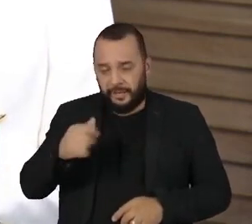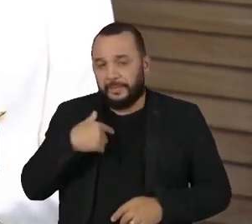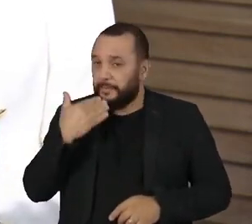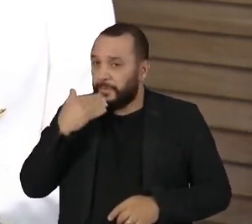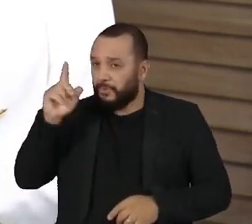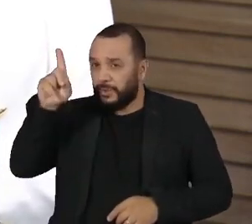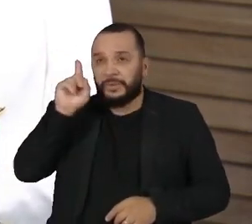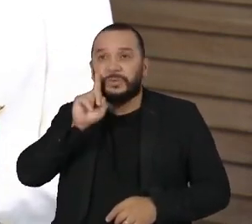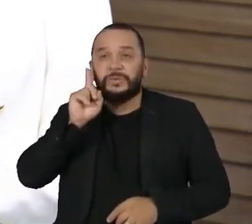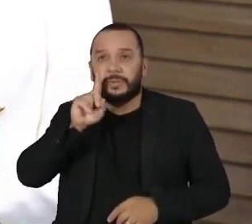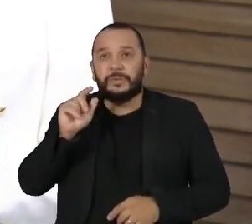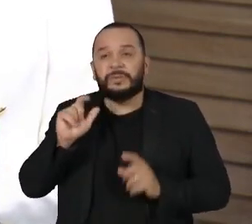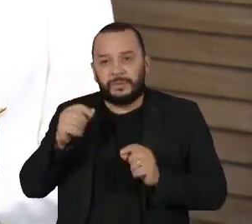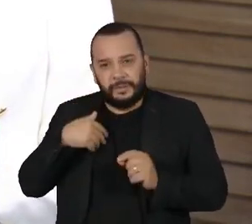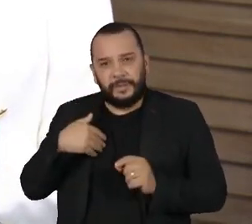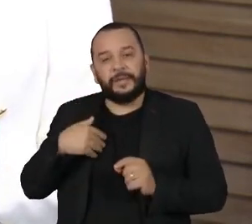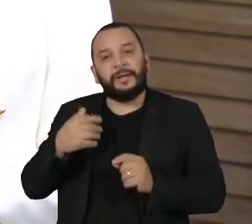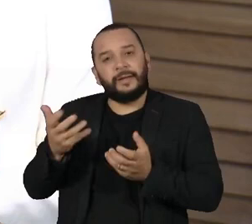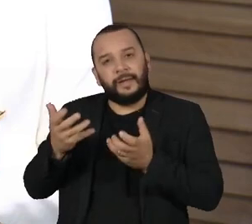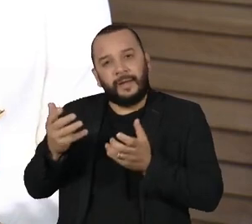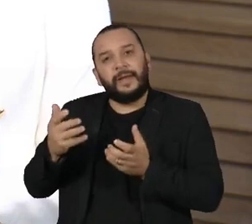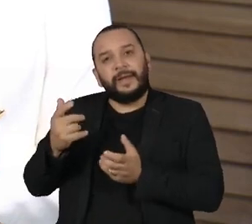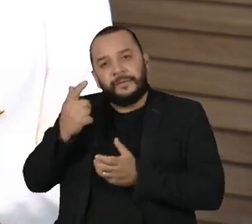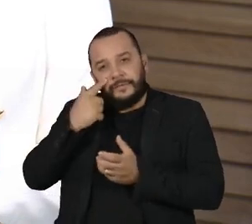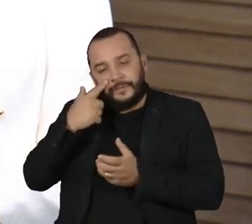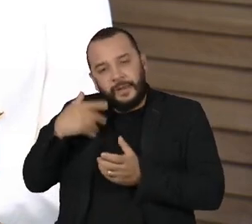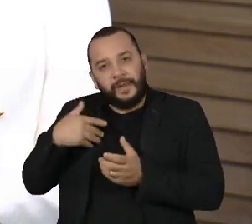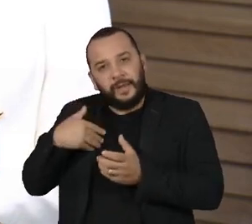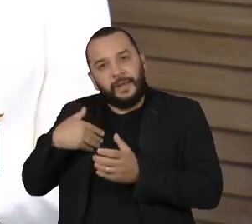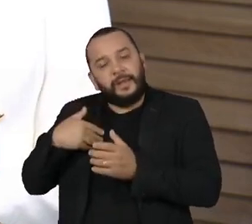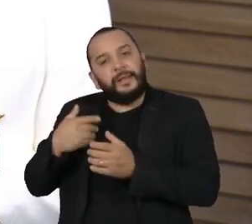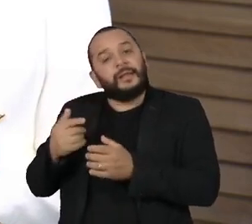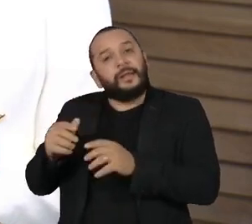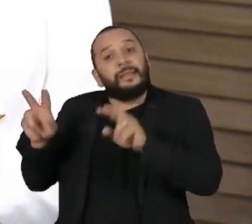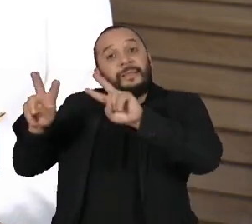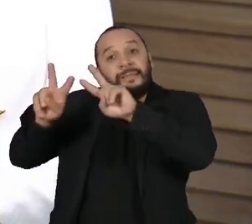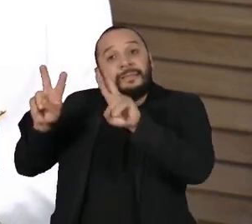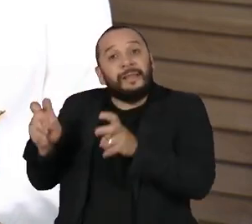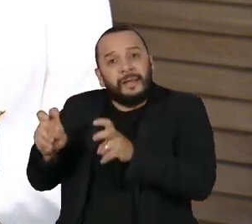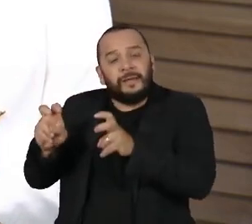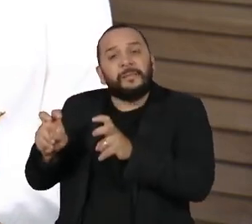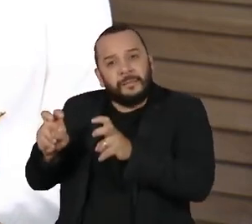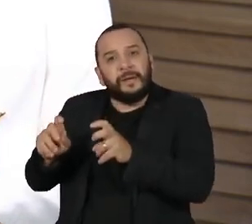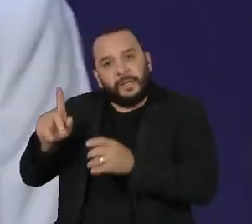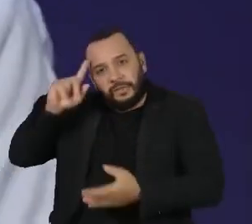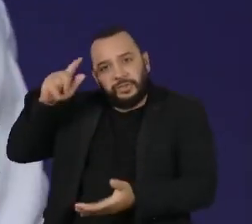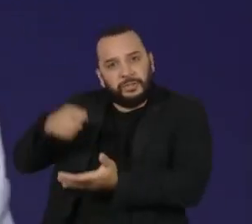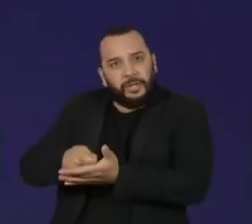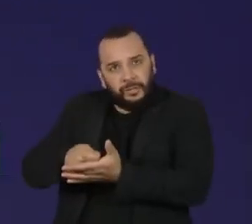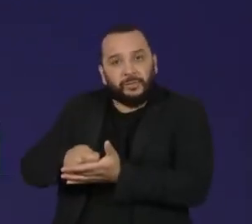Estado americano para abrir os arquivos que a inteligência guarda sobre a ditadura militar no Brasil.